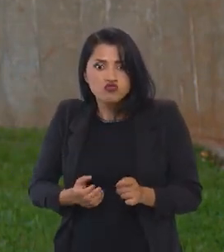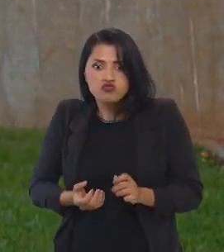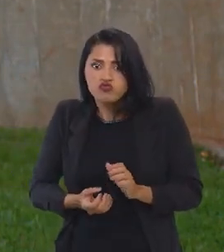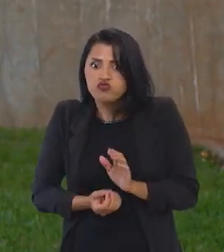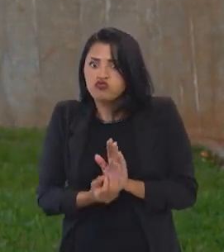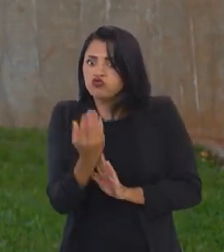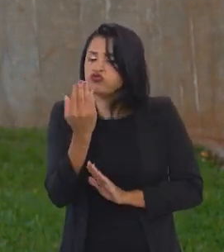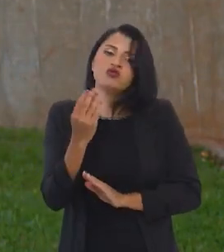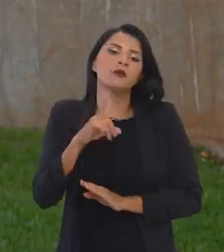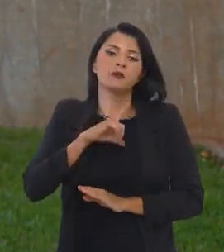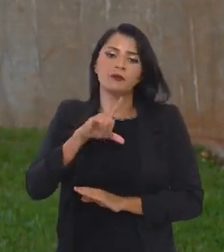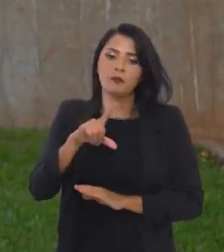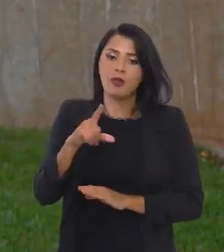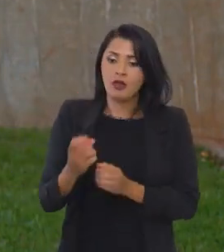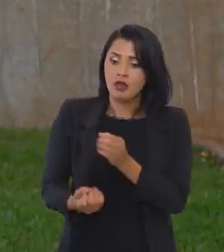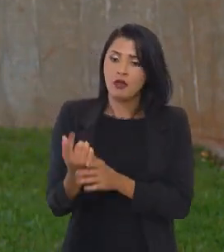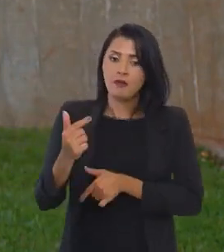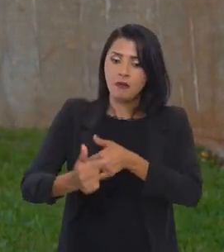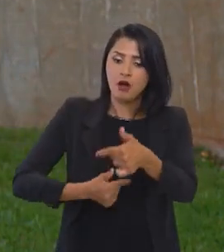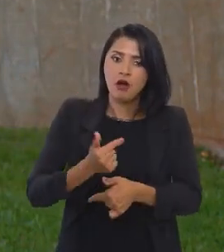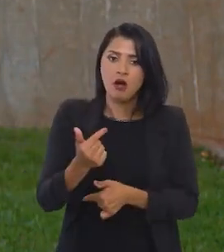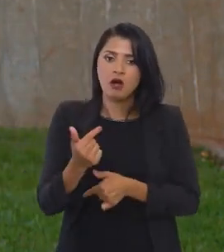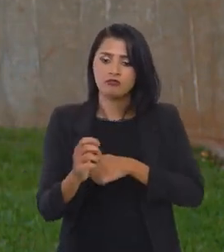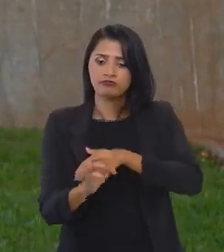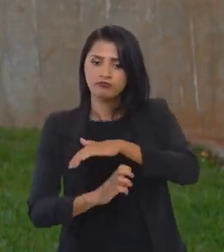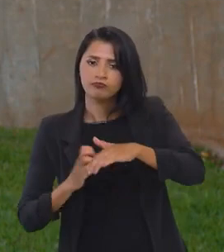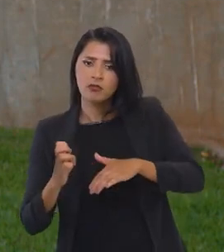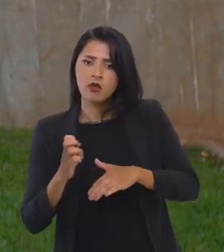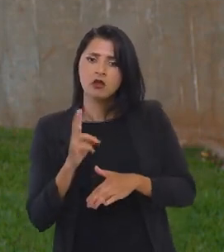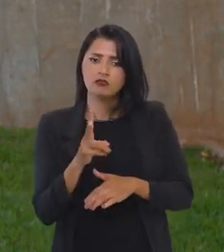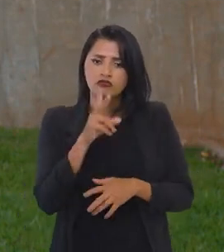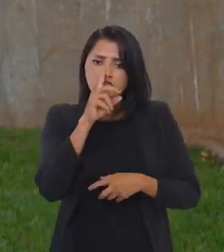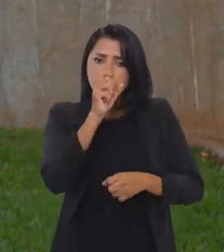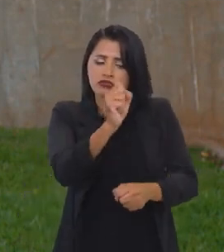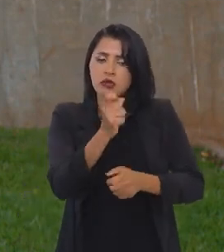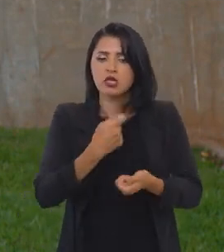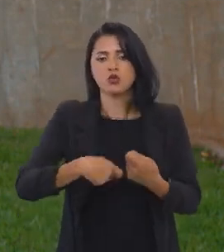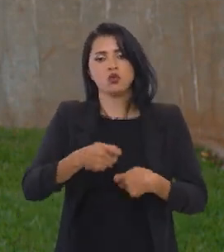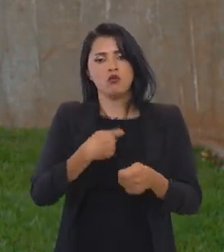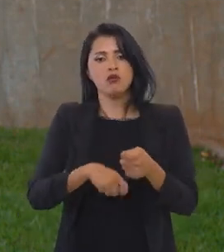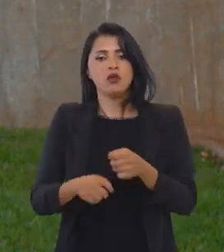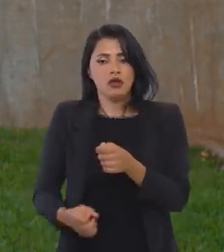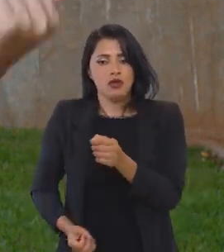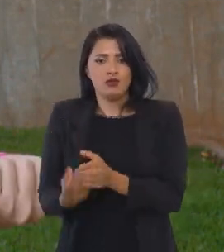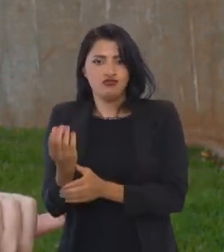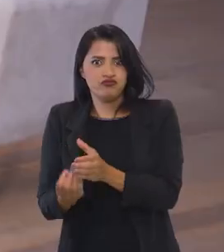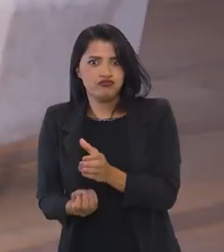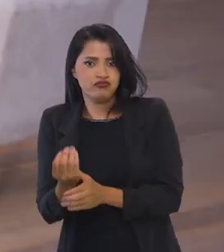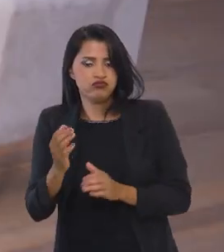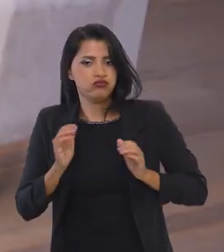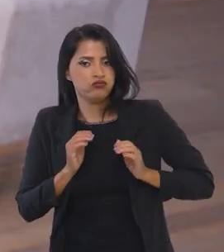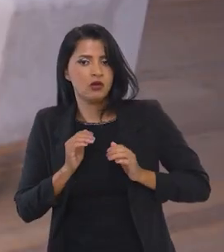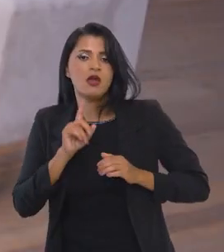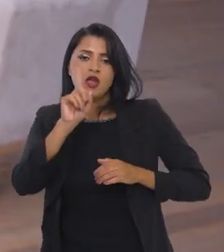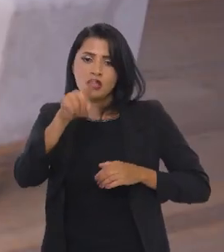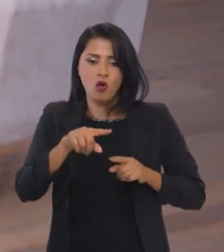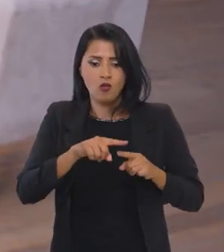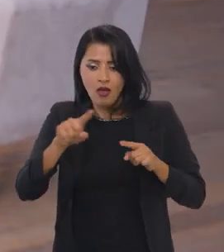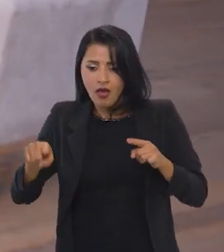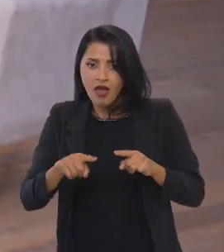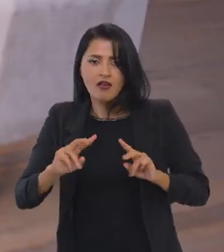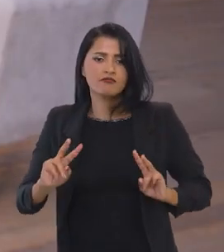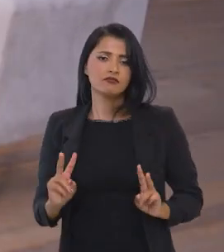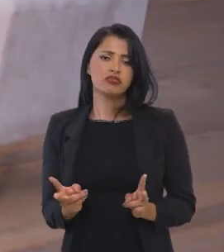a economia, gera emprego, sustenta empresas, fortalece a economia, e isso gera riqueza. Então, é um